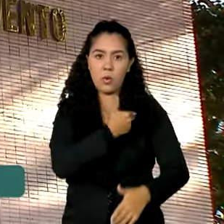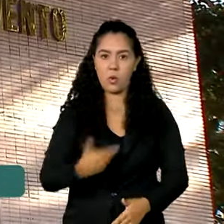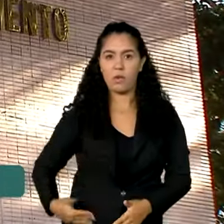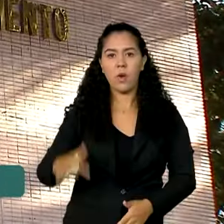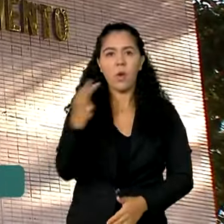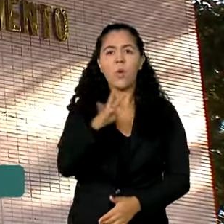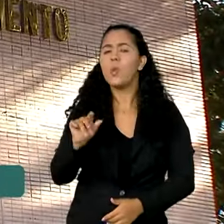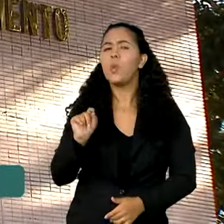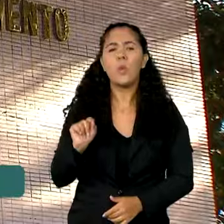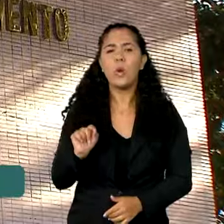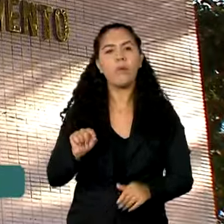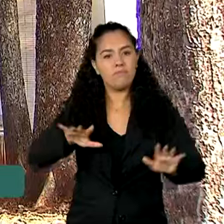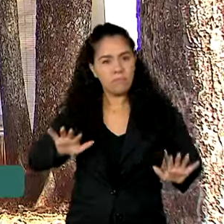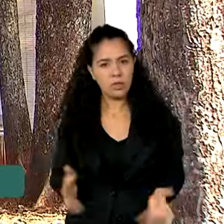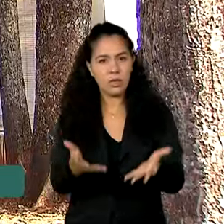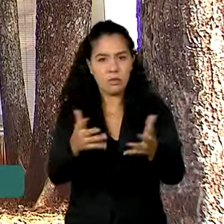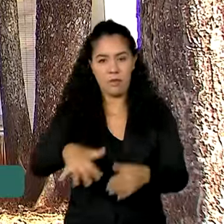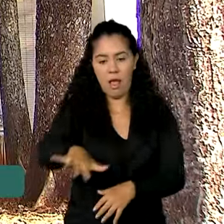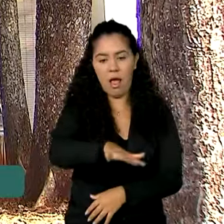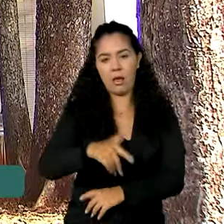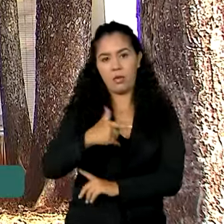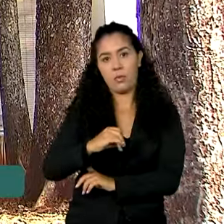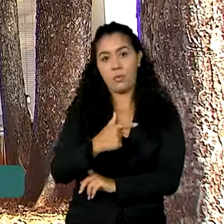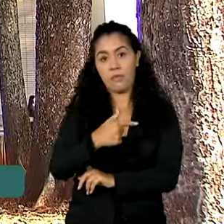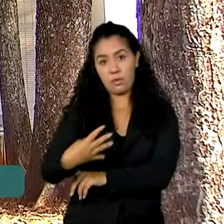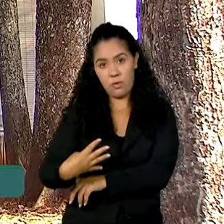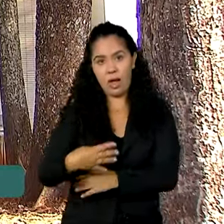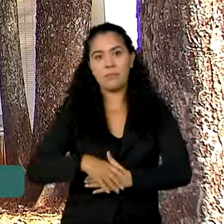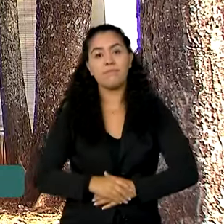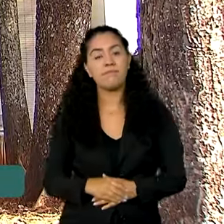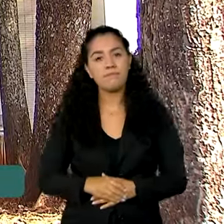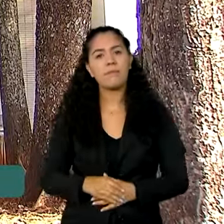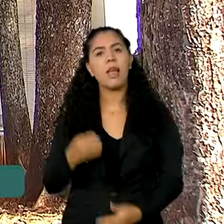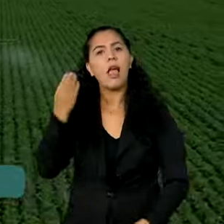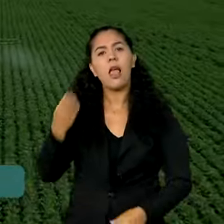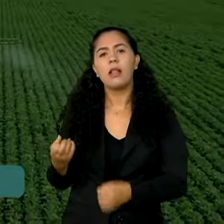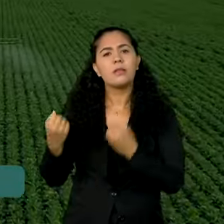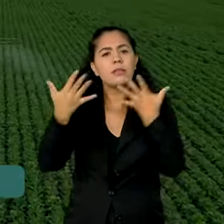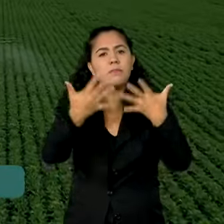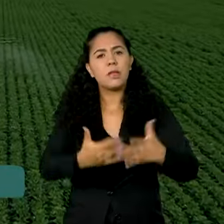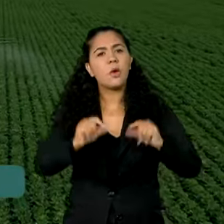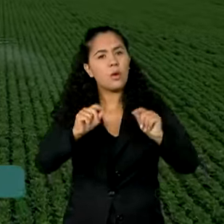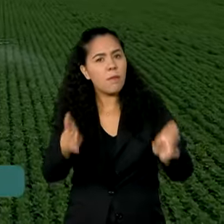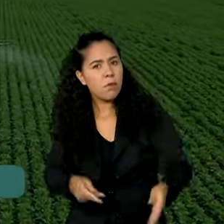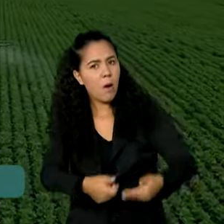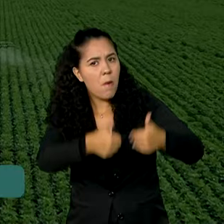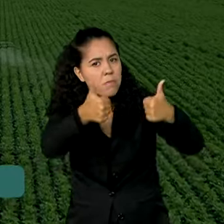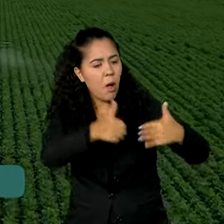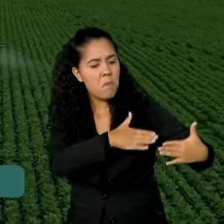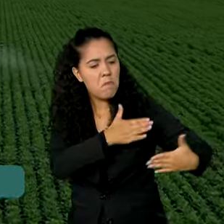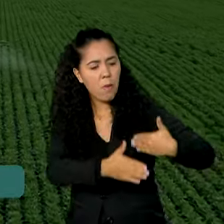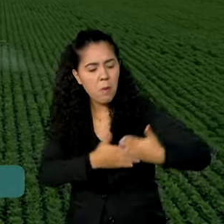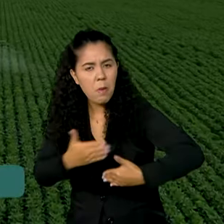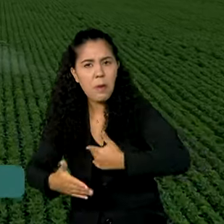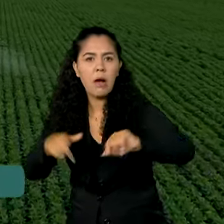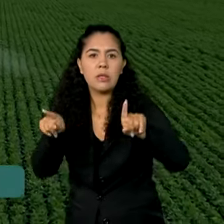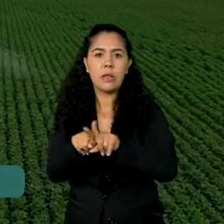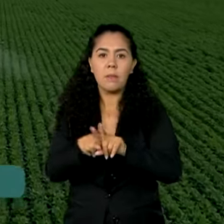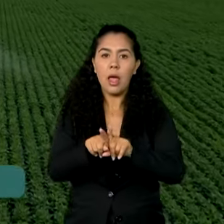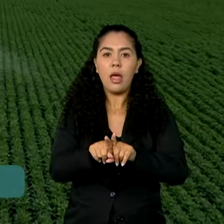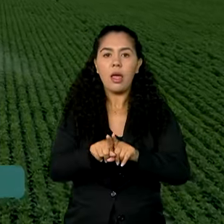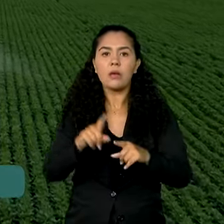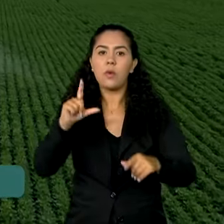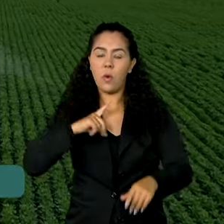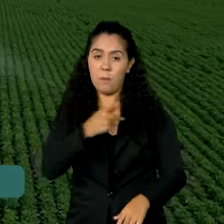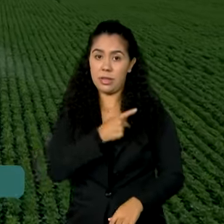incentivo ao setor em 2024. Fávaro destacou a modernização de processos, o trabalho desempenhado